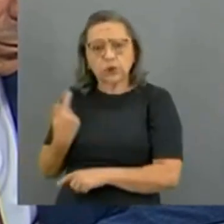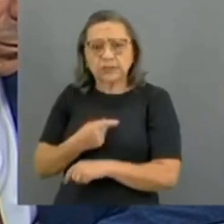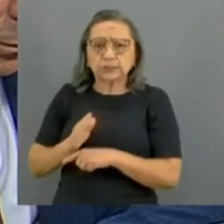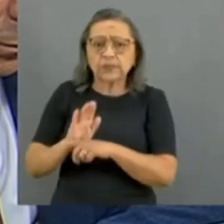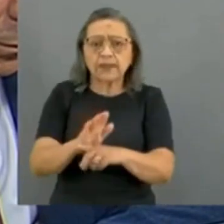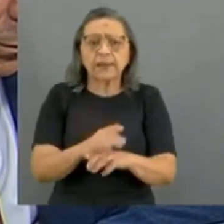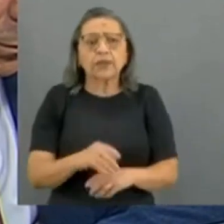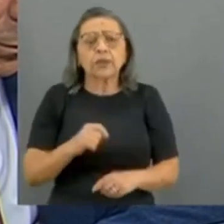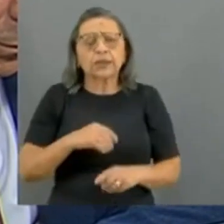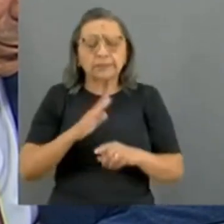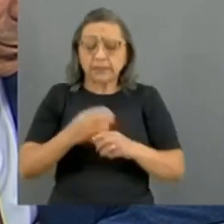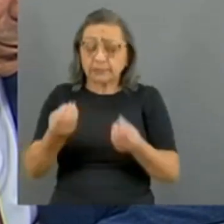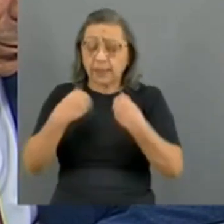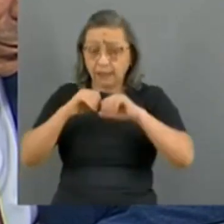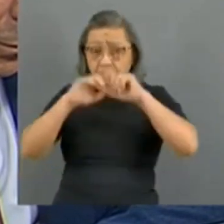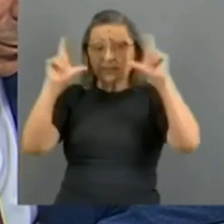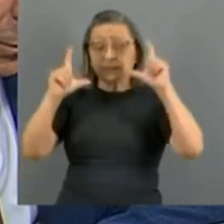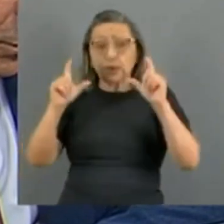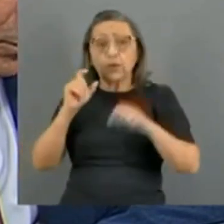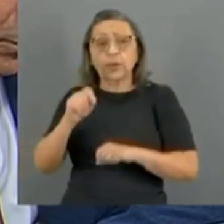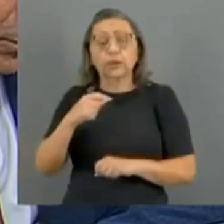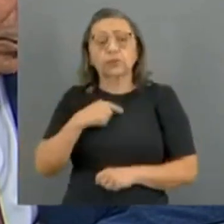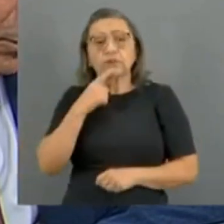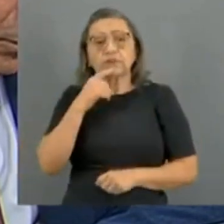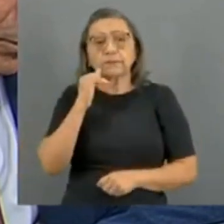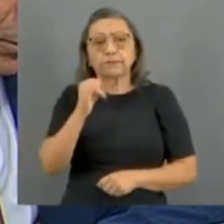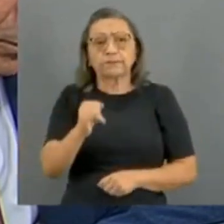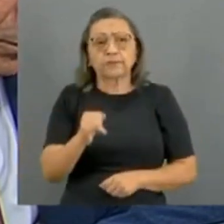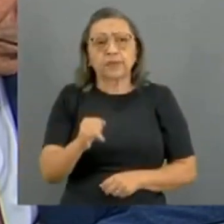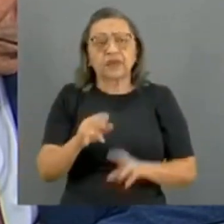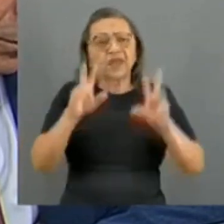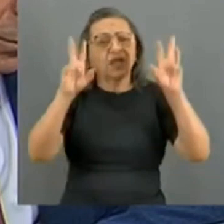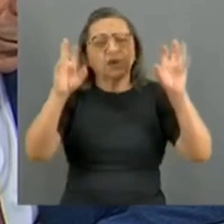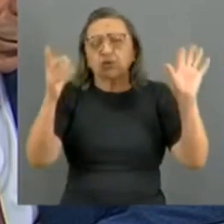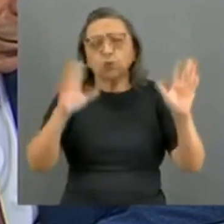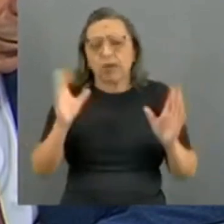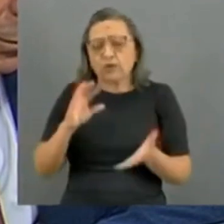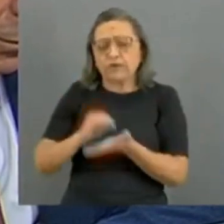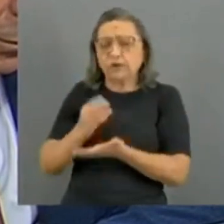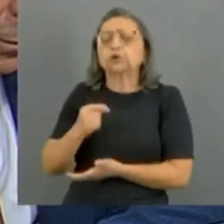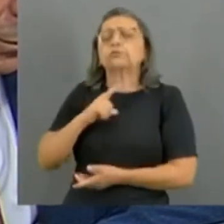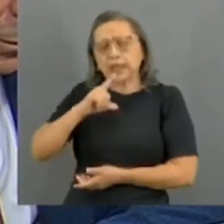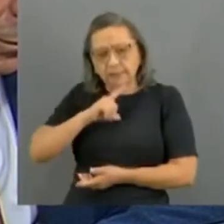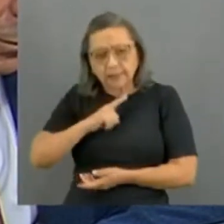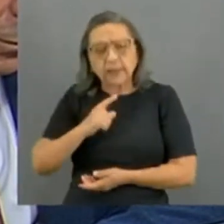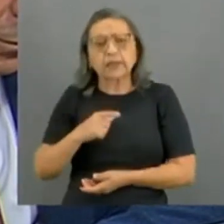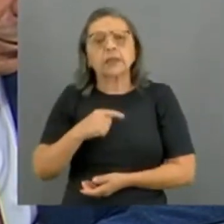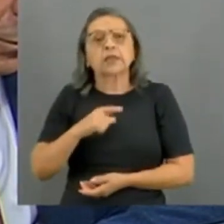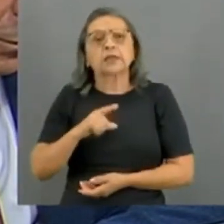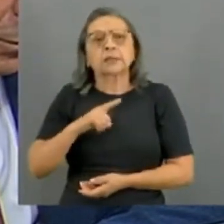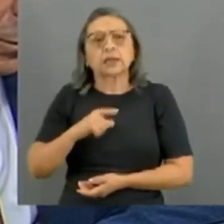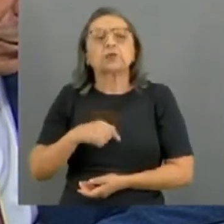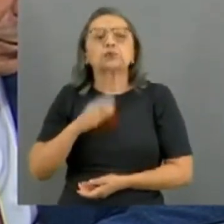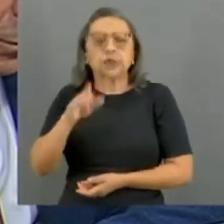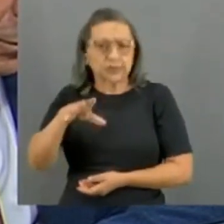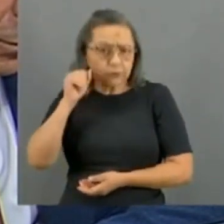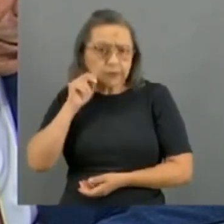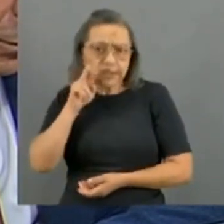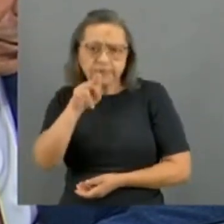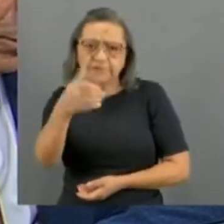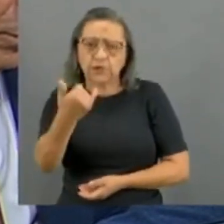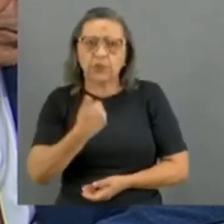E o que me chama atenção aqui, ministra, que eu estou te falando, é a questão de faltar dinheiro não, tem dinheiro. Até escutei da senhora agora,